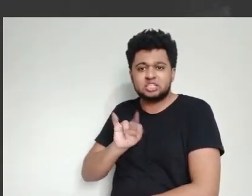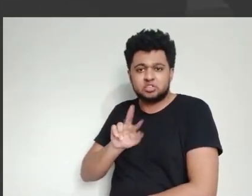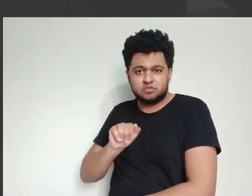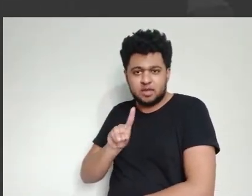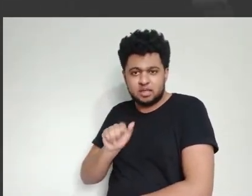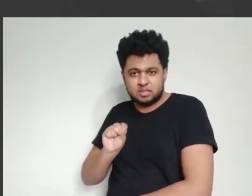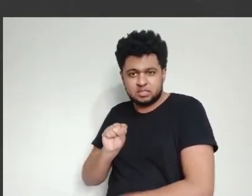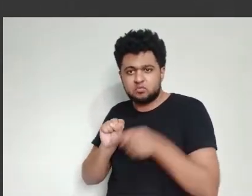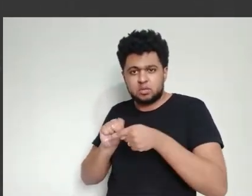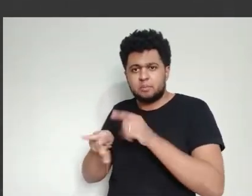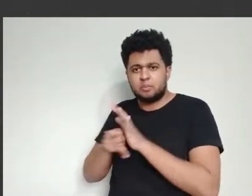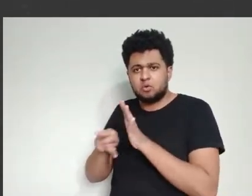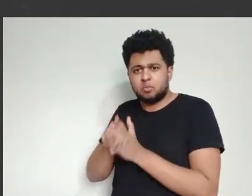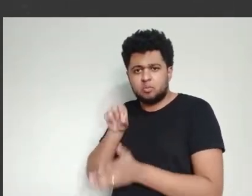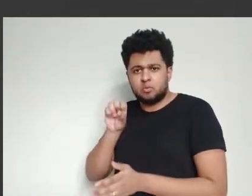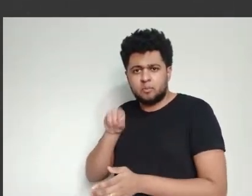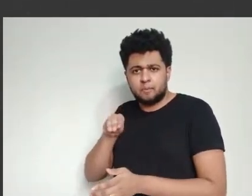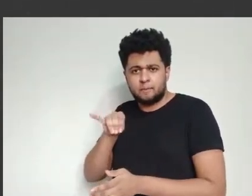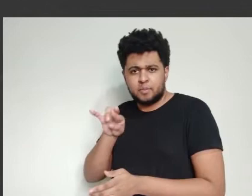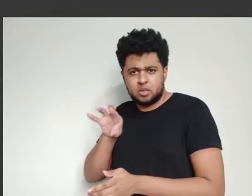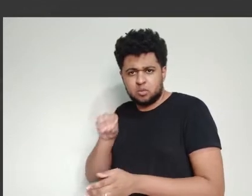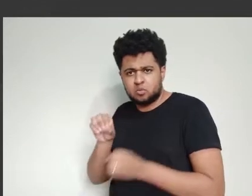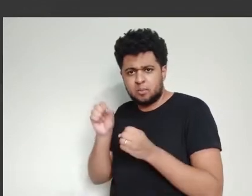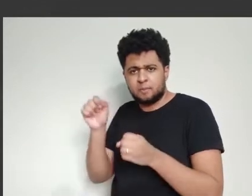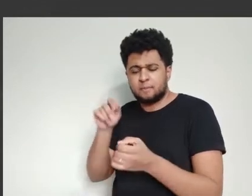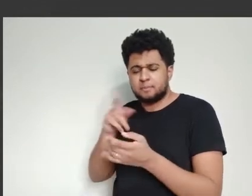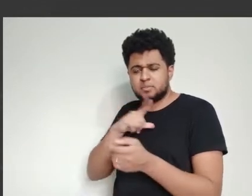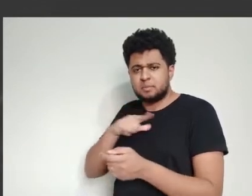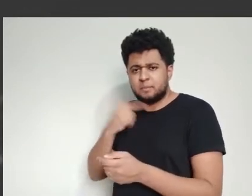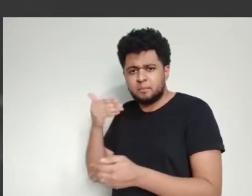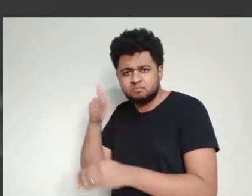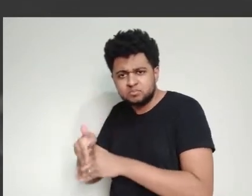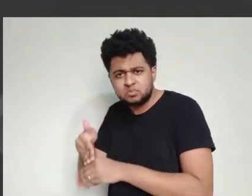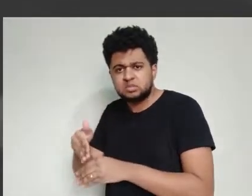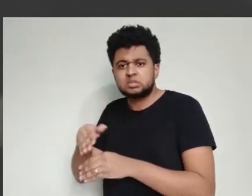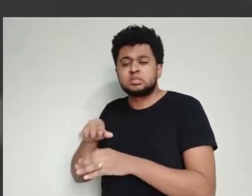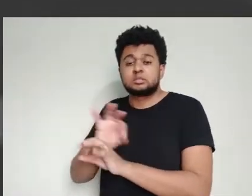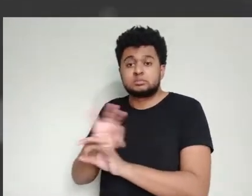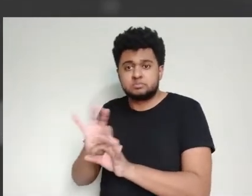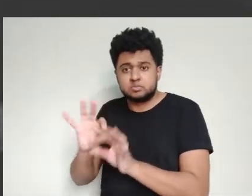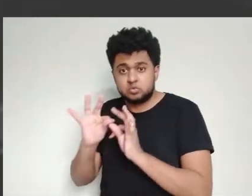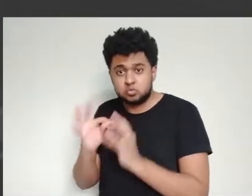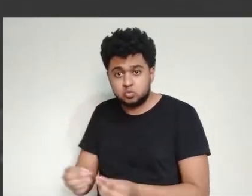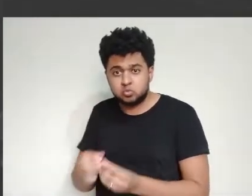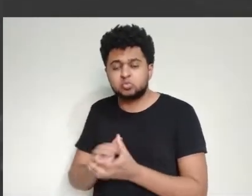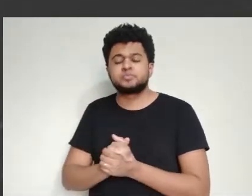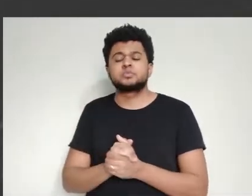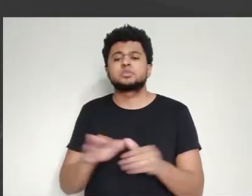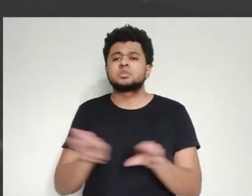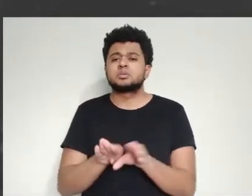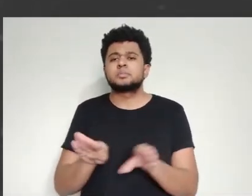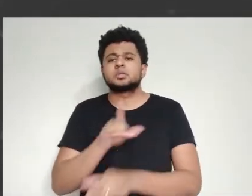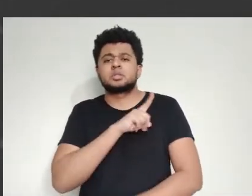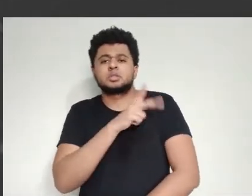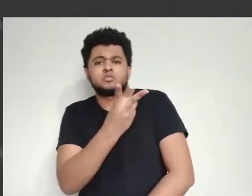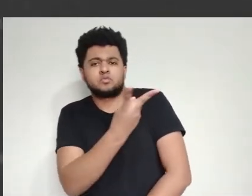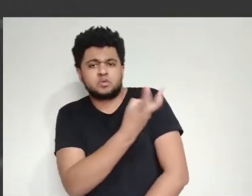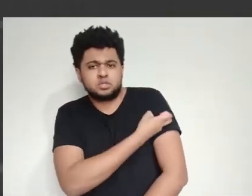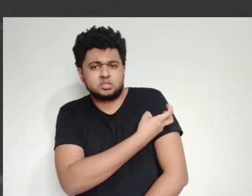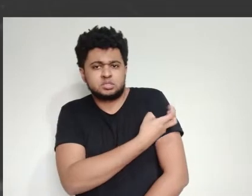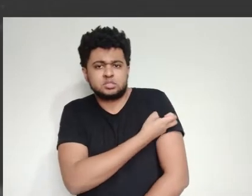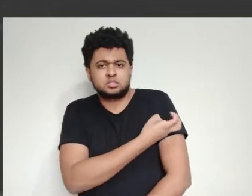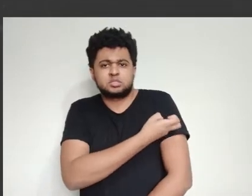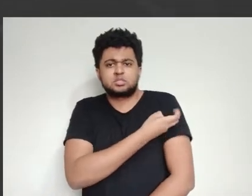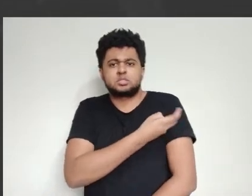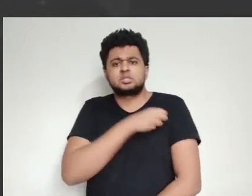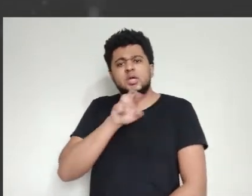enfraquecido. A gente fala vacina viva atenuada. Existem vacinas inativadas. São aquelas que você pega o micro-organismo